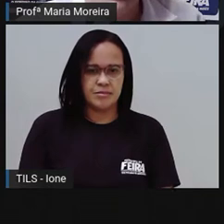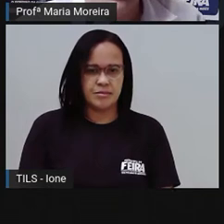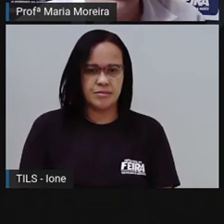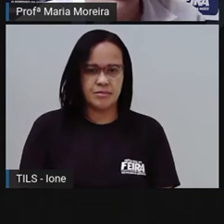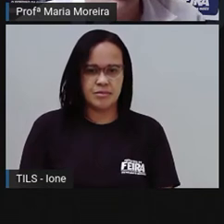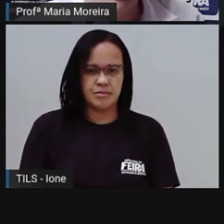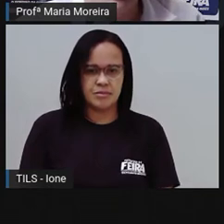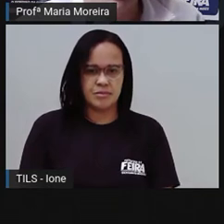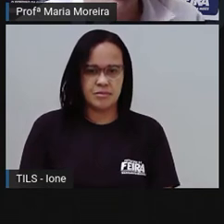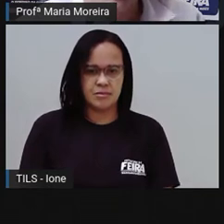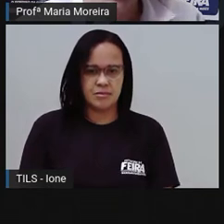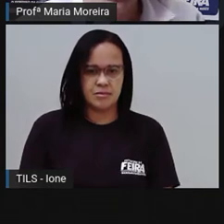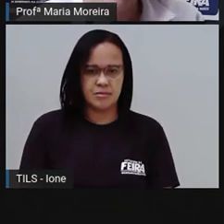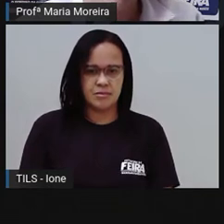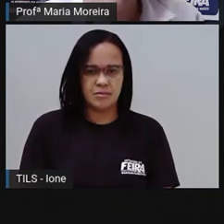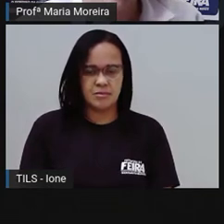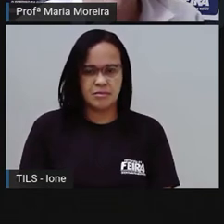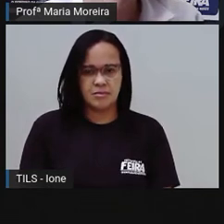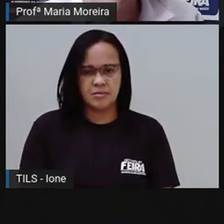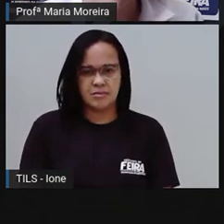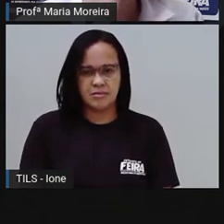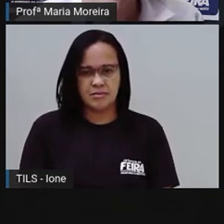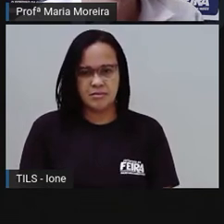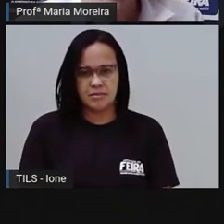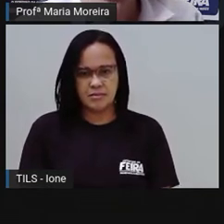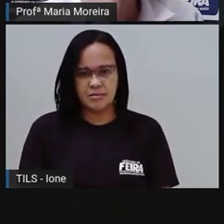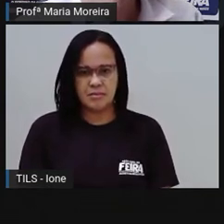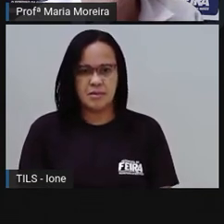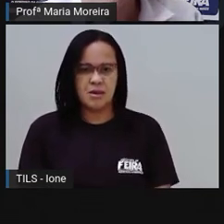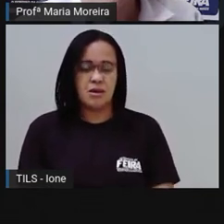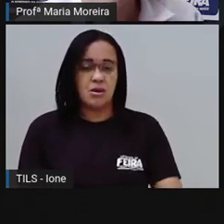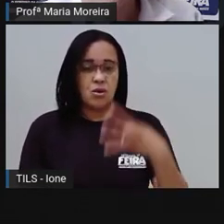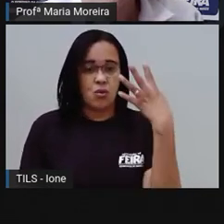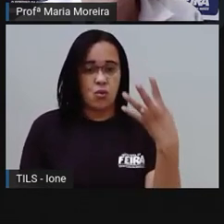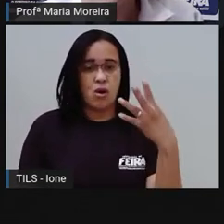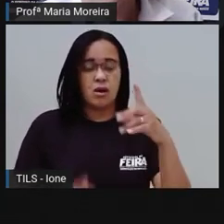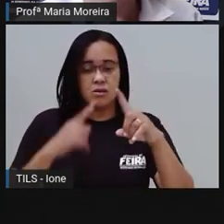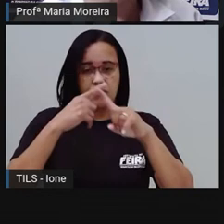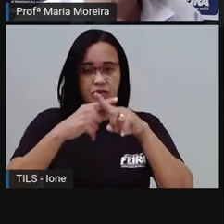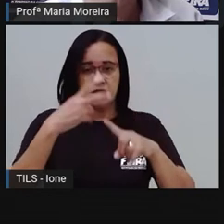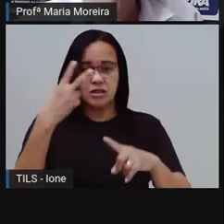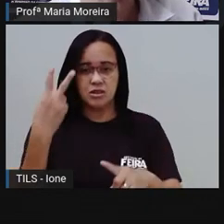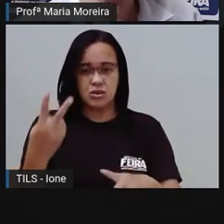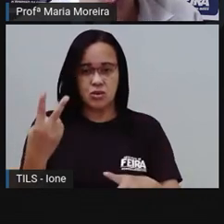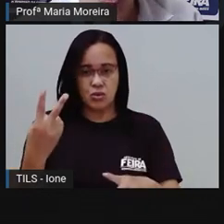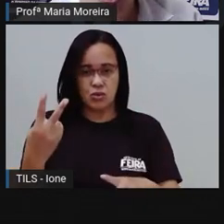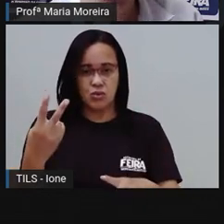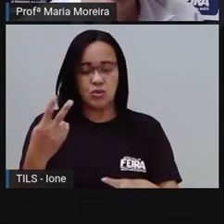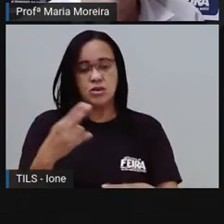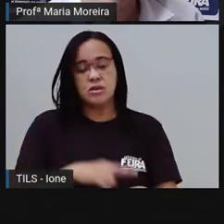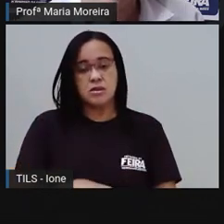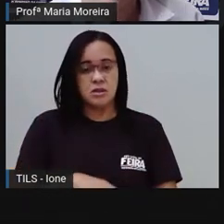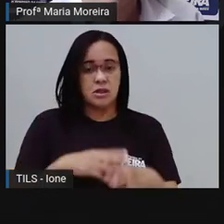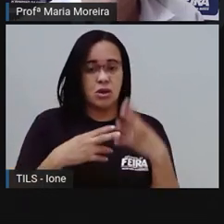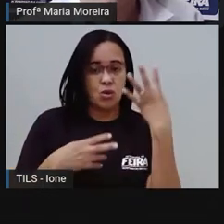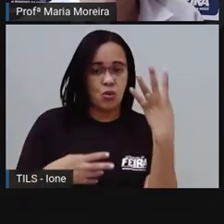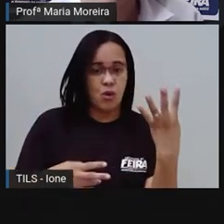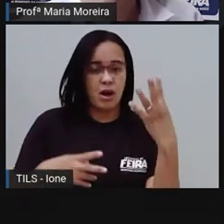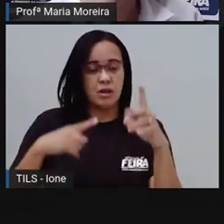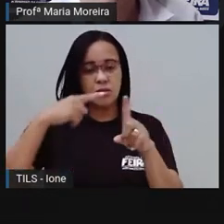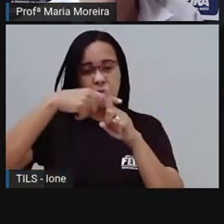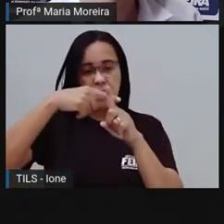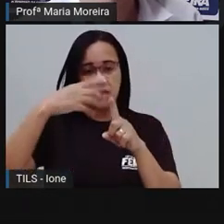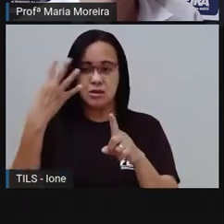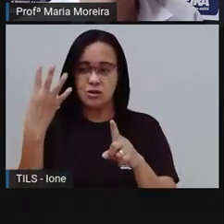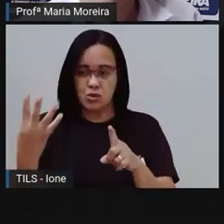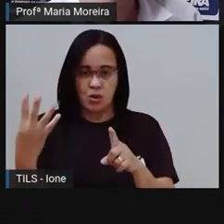mesma coisa, ó. Quatro mais quatro. Que é igual ou, né? A gente pode, eu vou